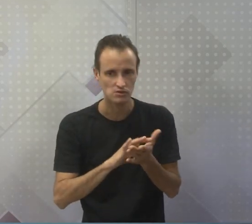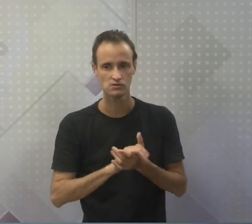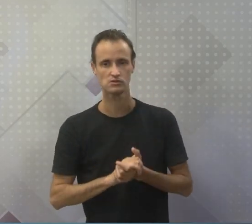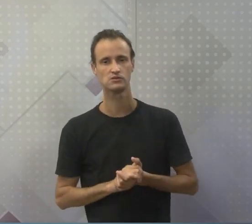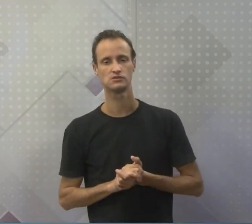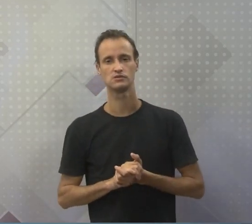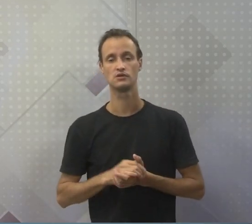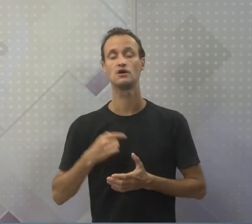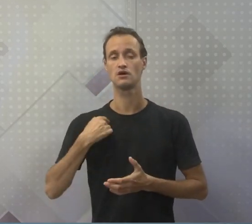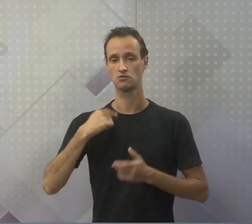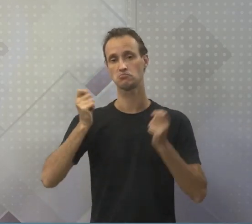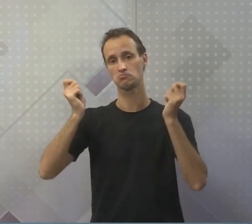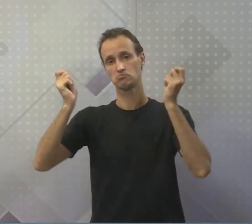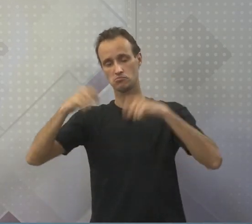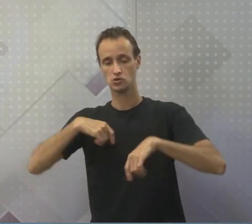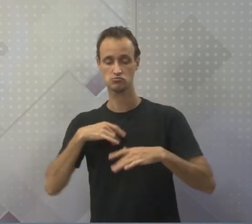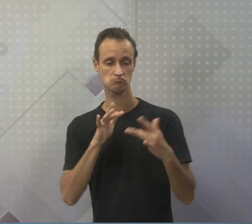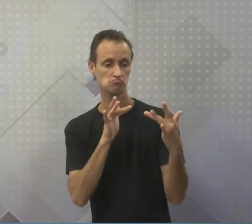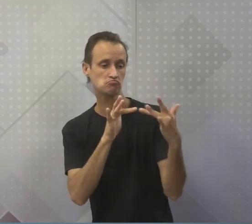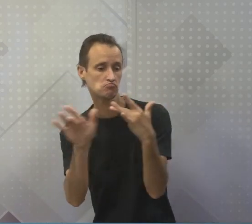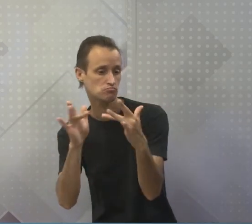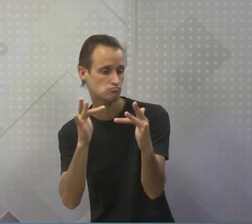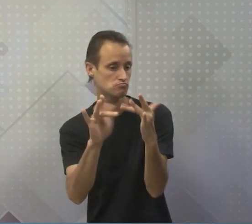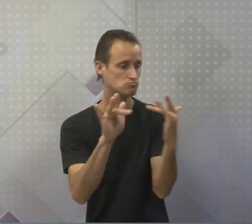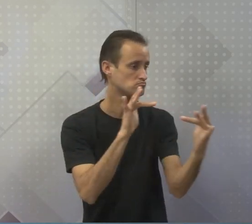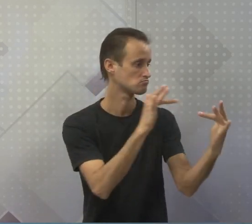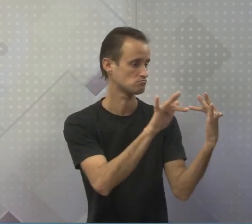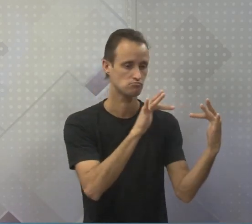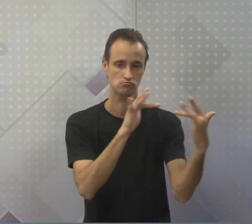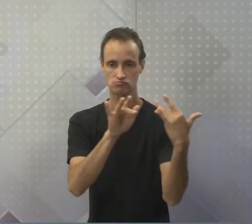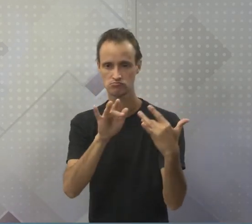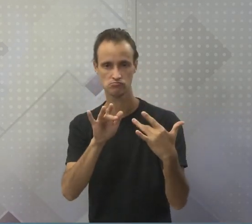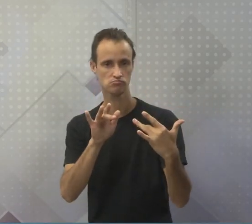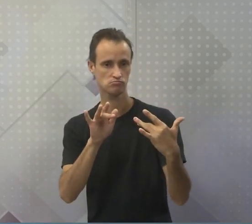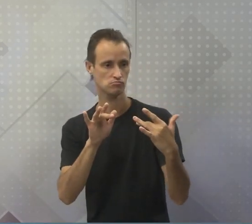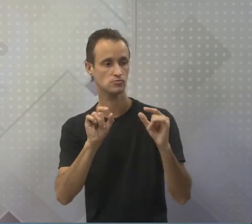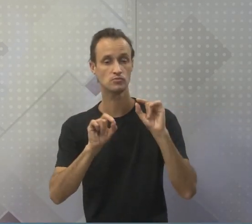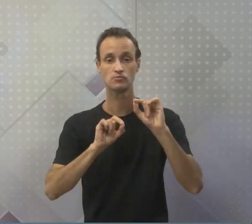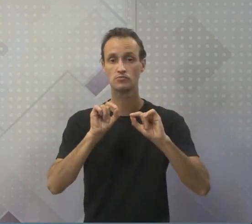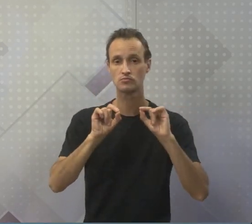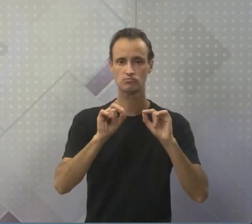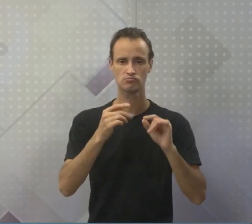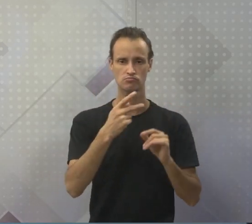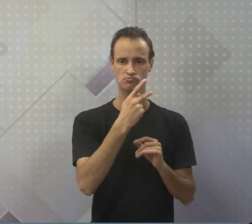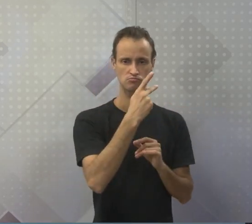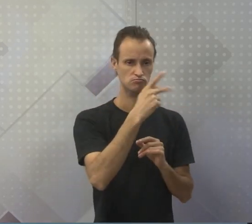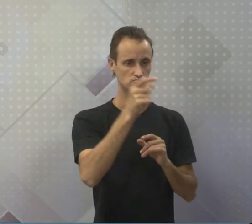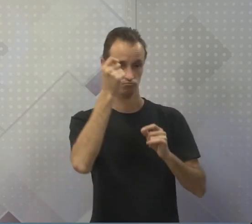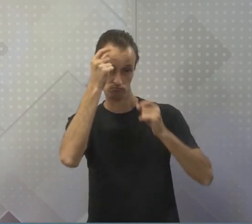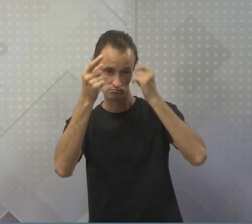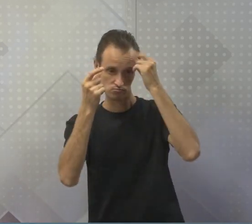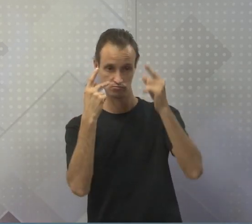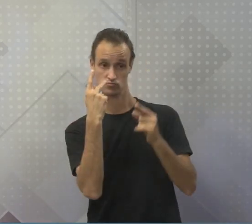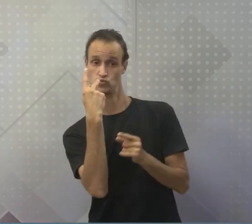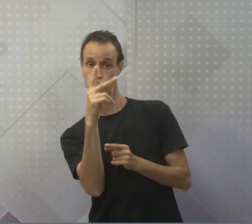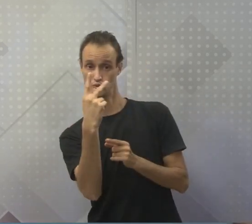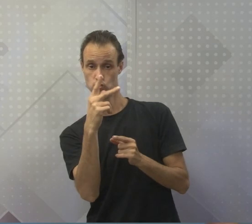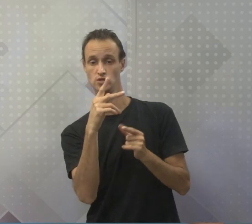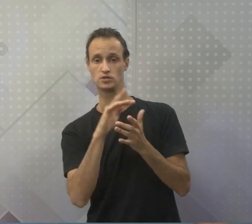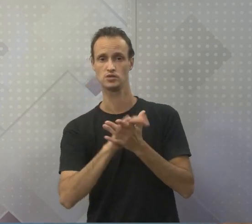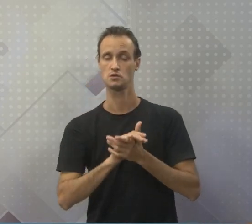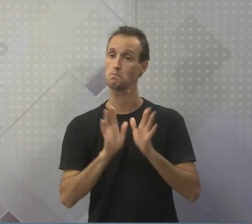Eu posso discordar diametralmente de todas as ideias que você tiver.